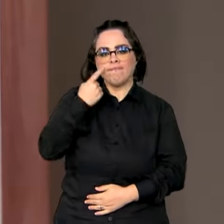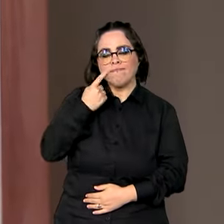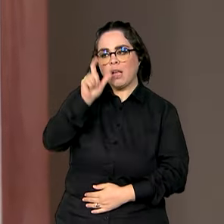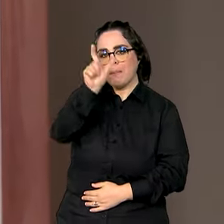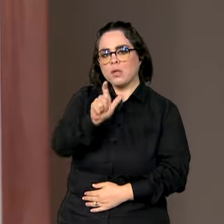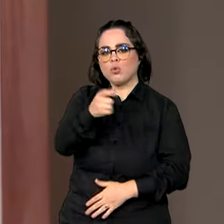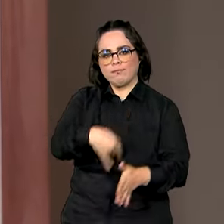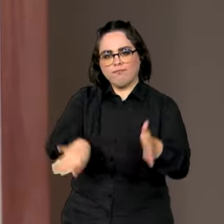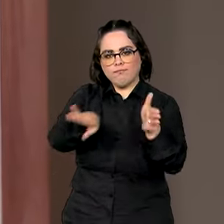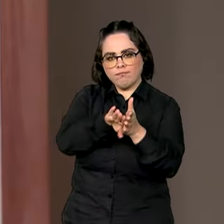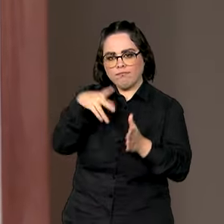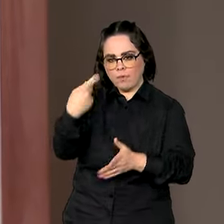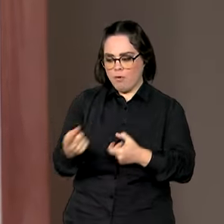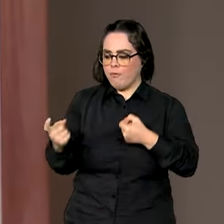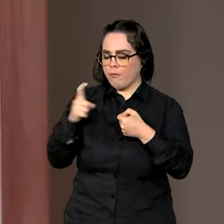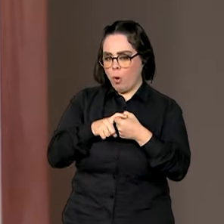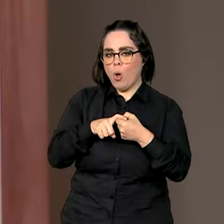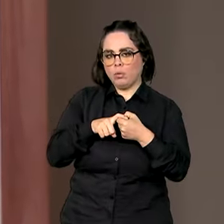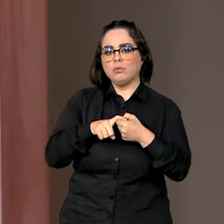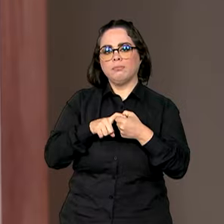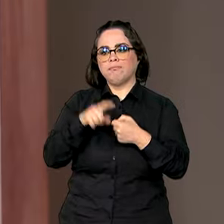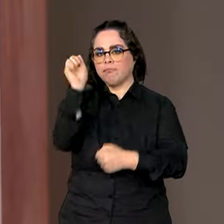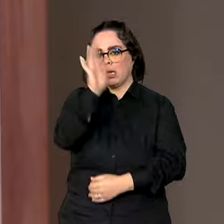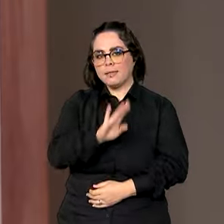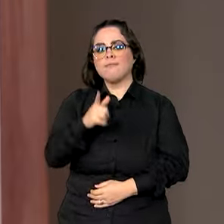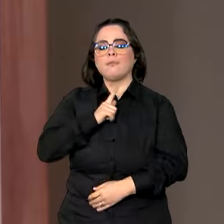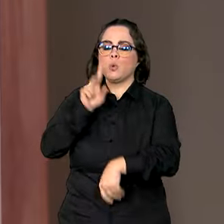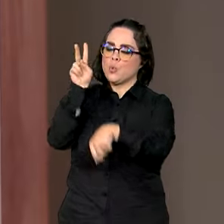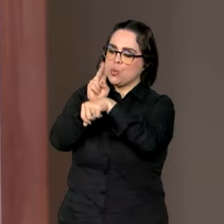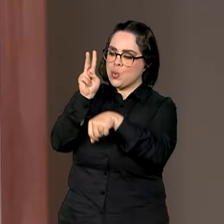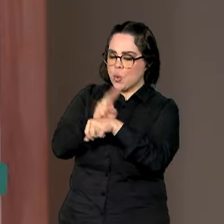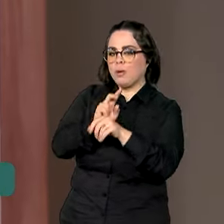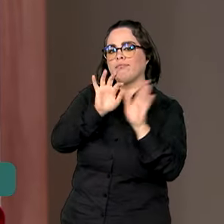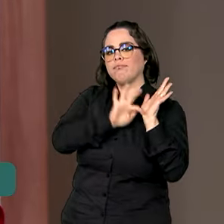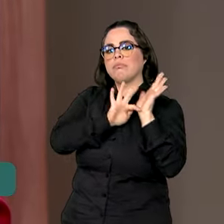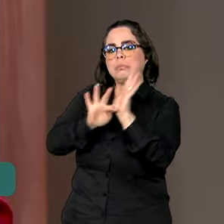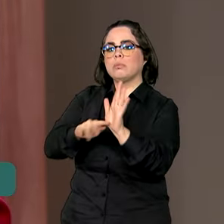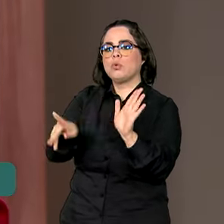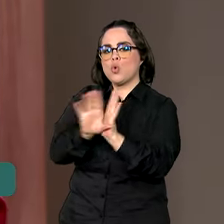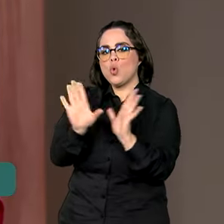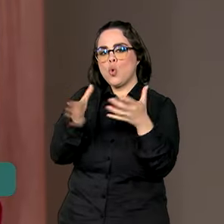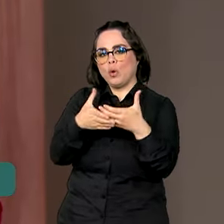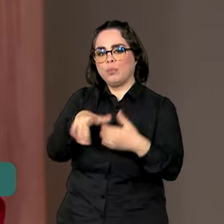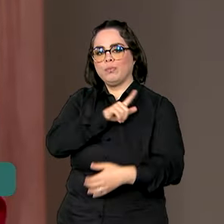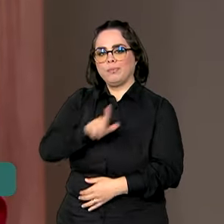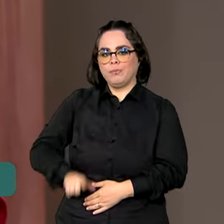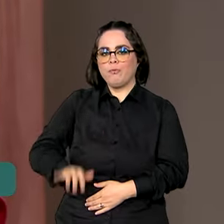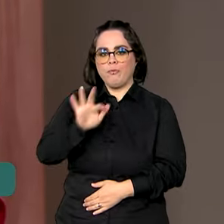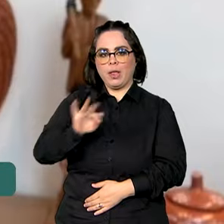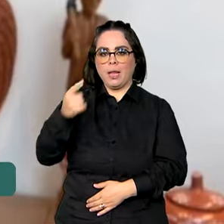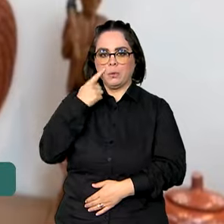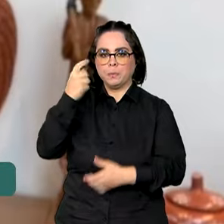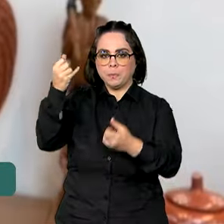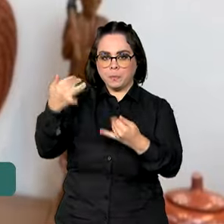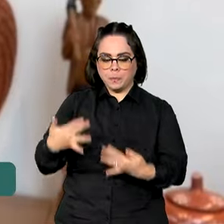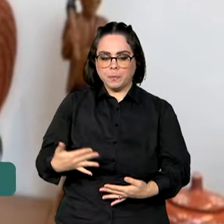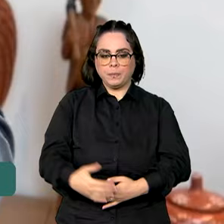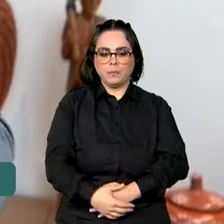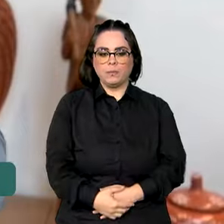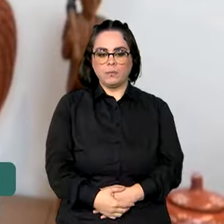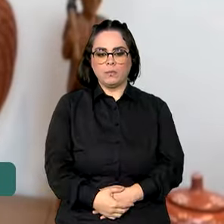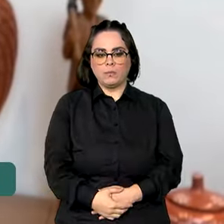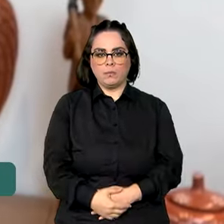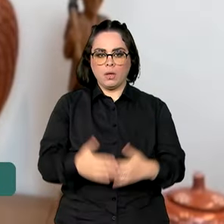repatriados, quando chegam aqui no Brasil, recebem cuidados e assistência de equipes do governo federal. O